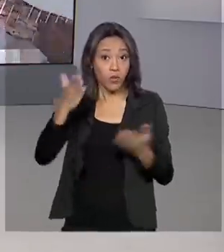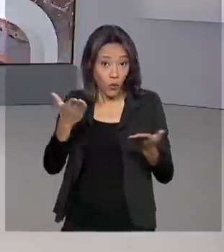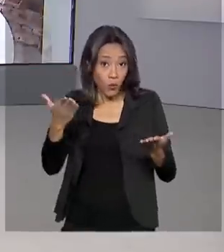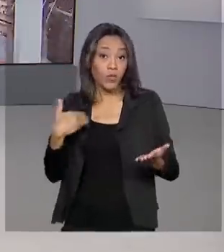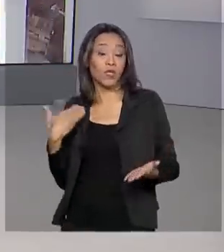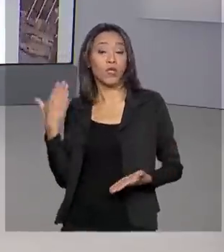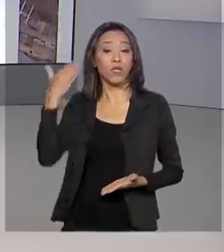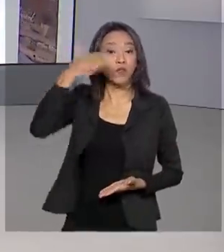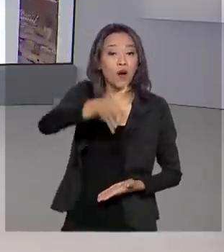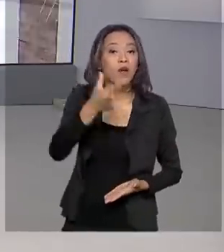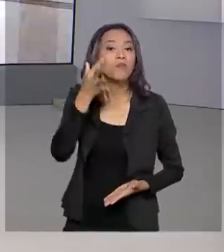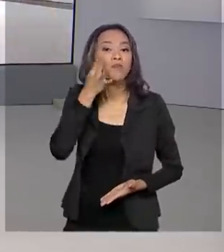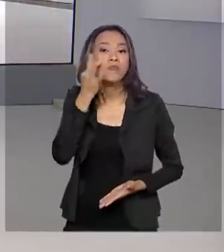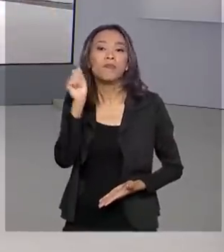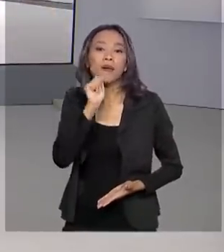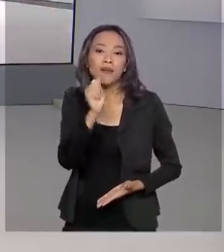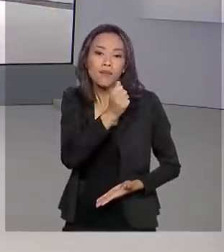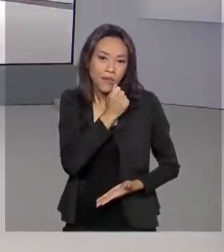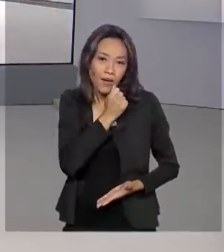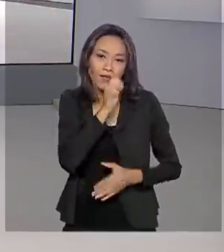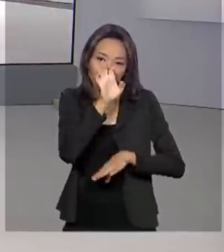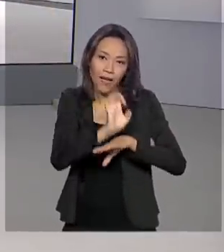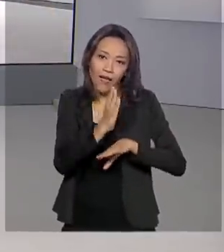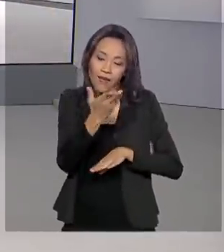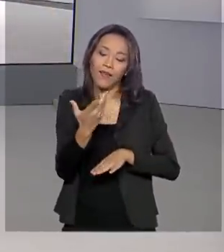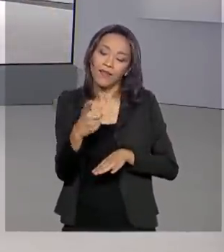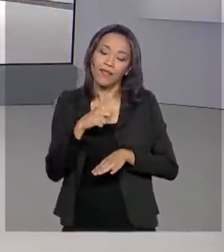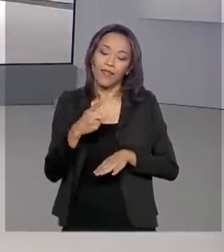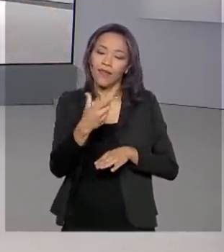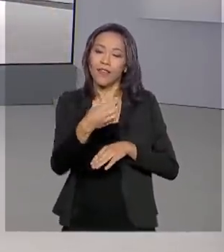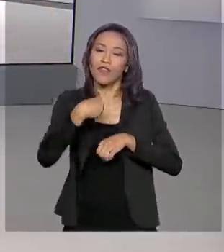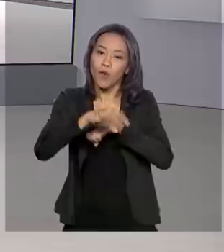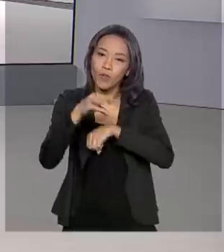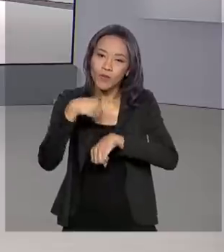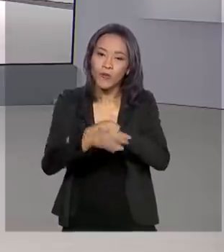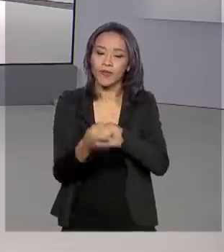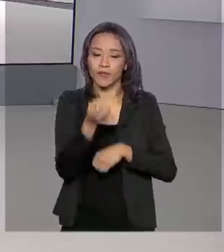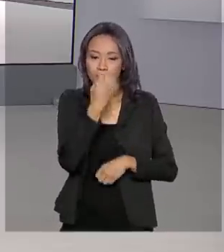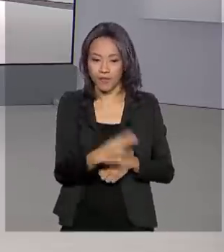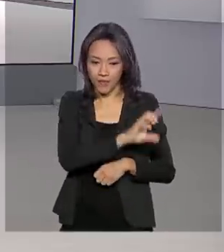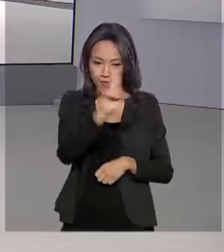repórter Dilma Soldi está lá e traz os detalhes ao vivo para a gente. Dimas, bom dia.